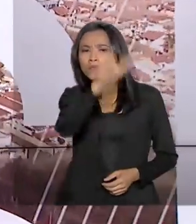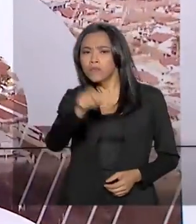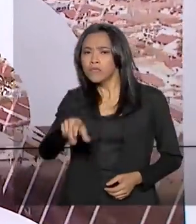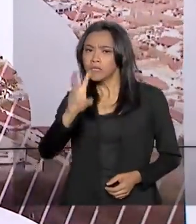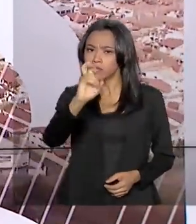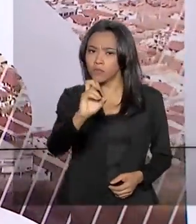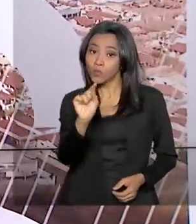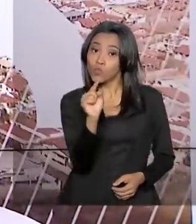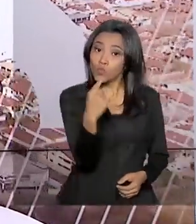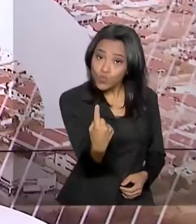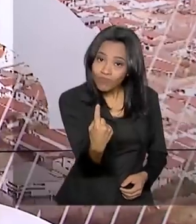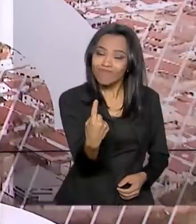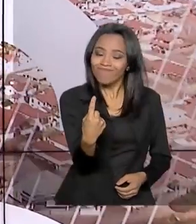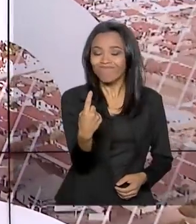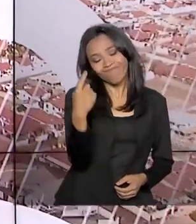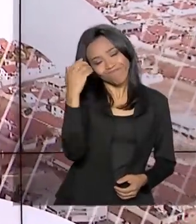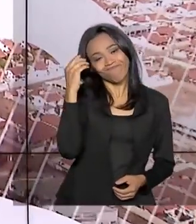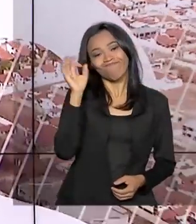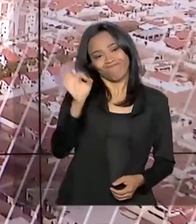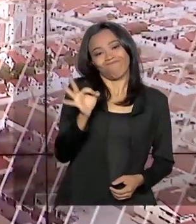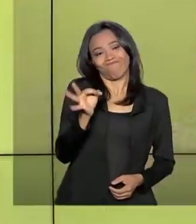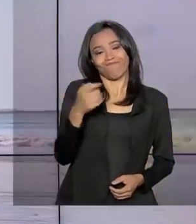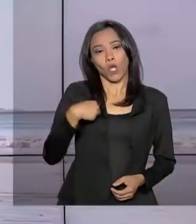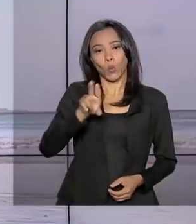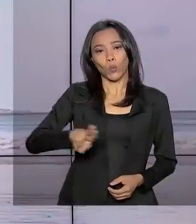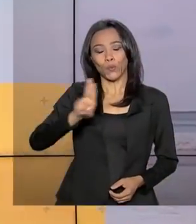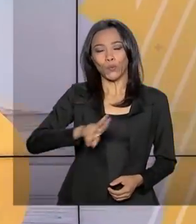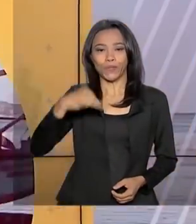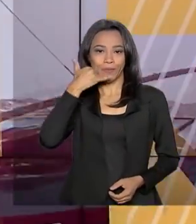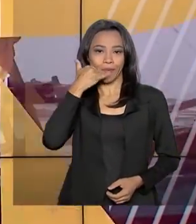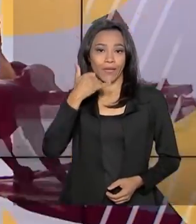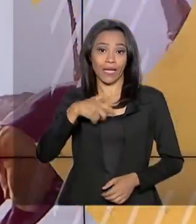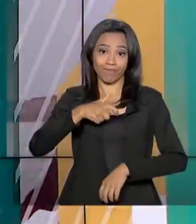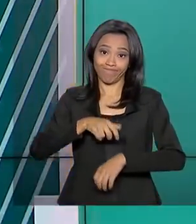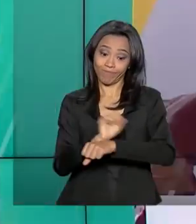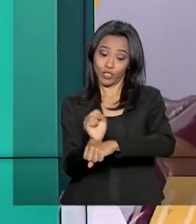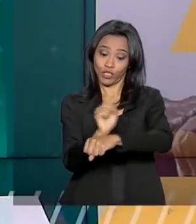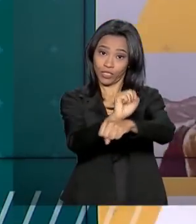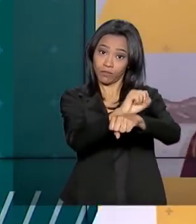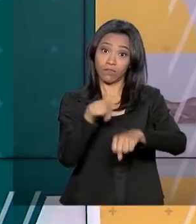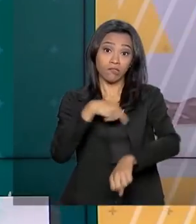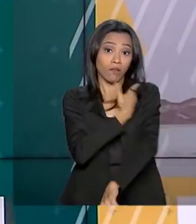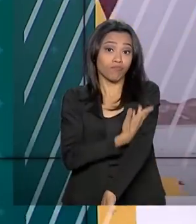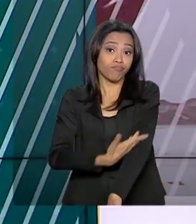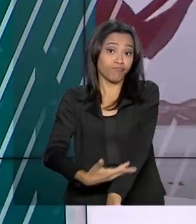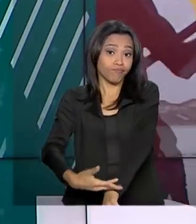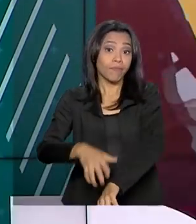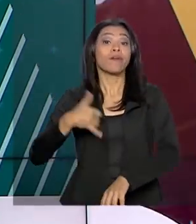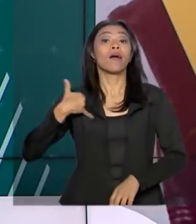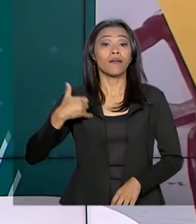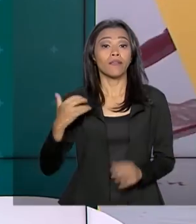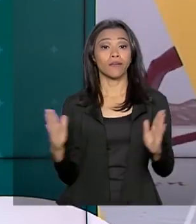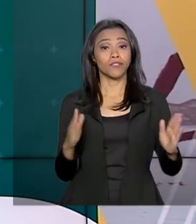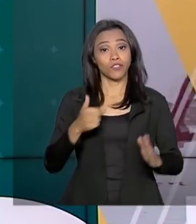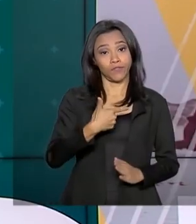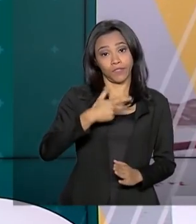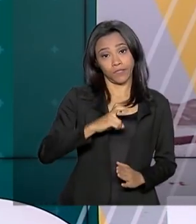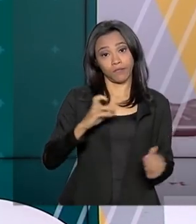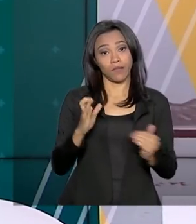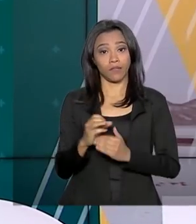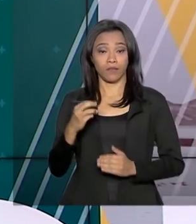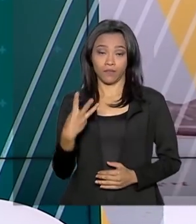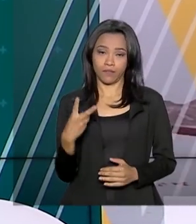brasileiros assume que usa o celular enquanto dirige. E esse hábito é mais comum entre quem tem 25 e